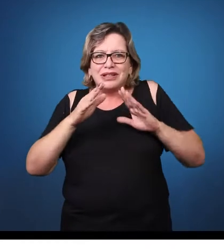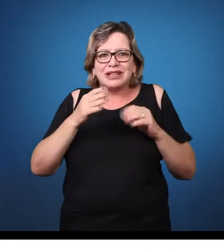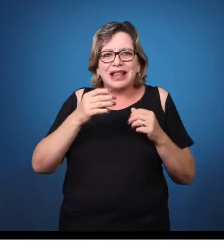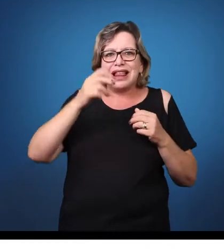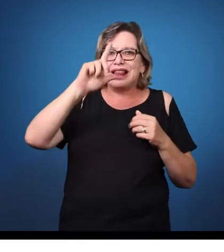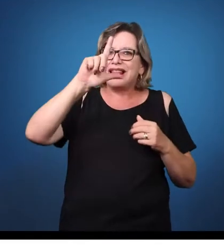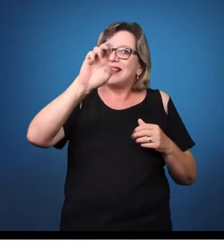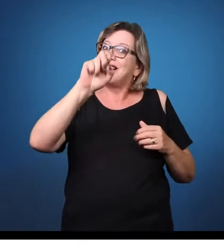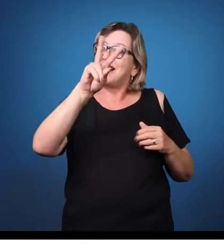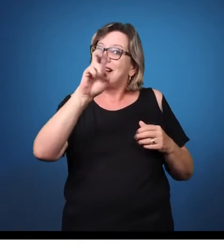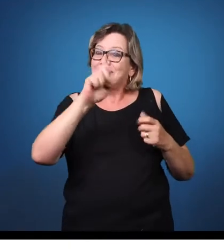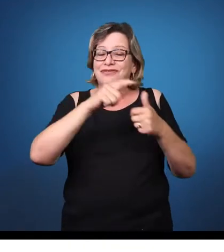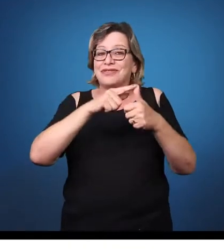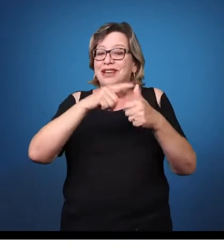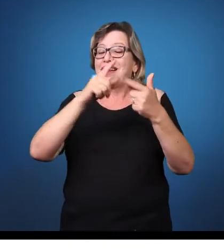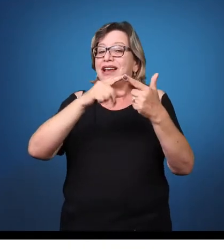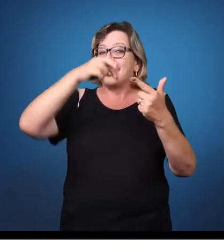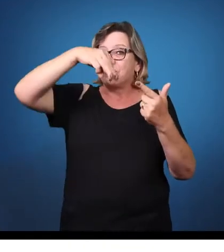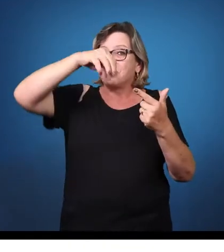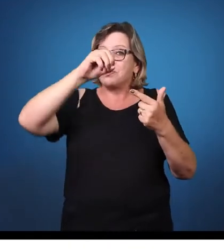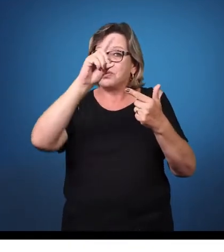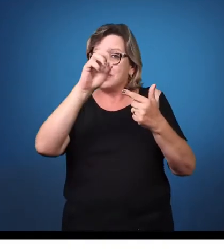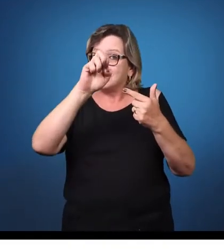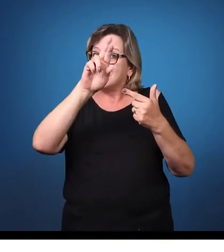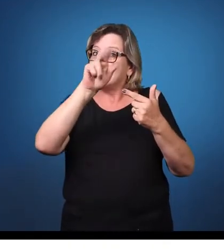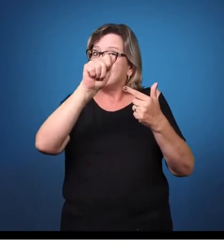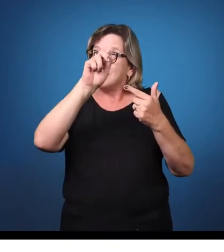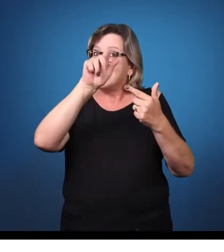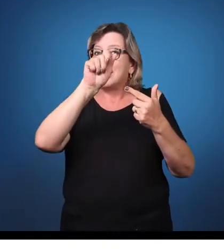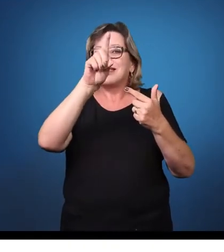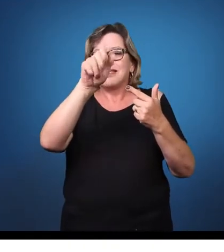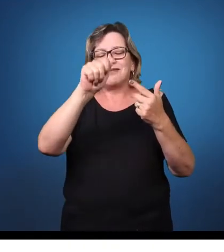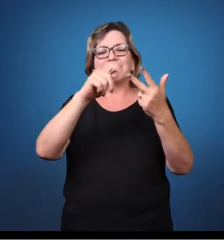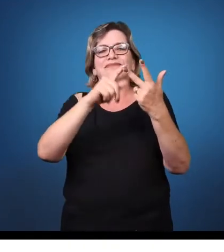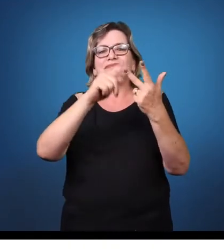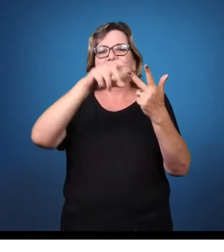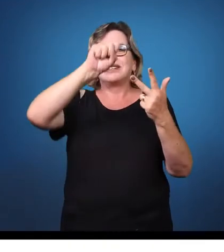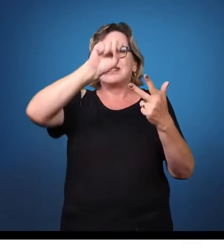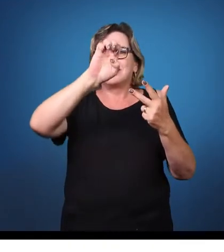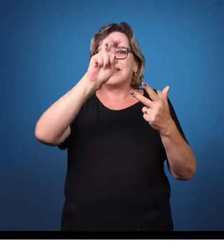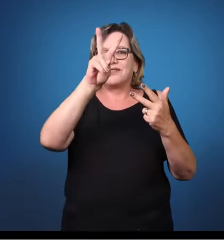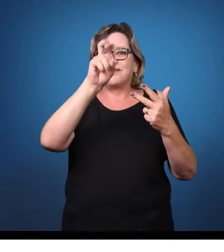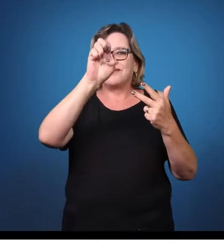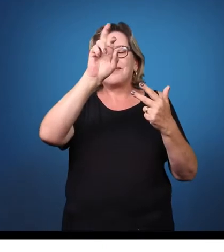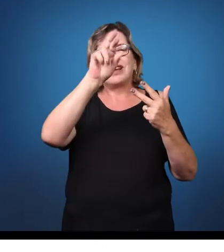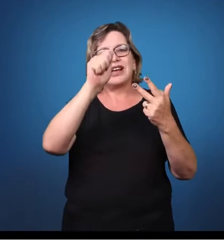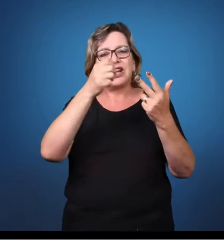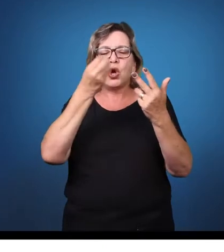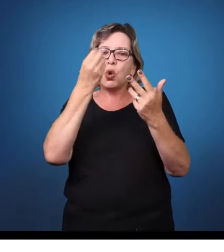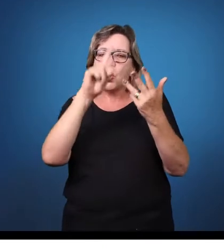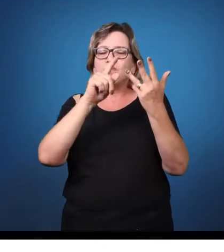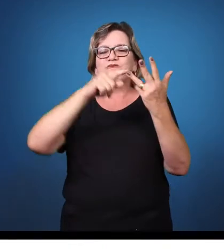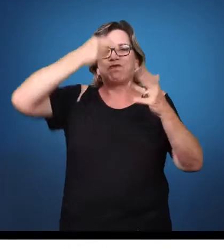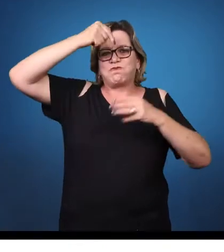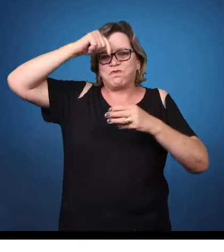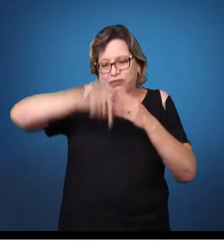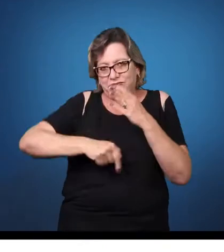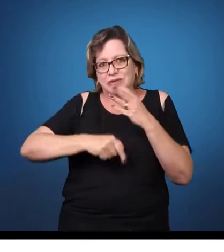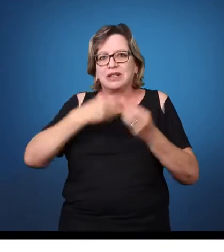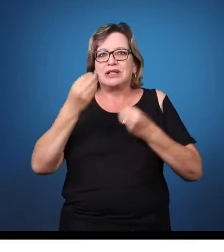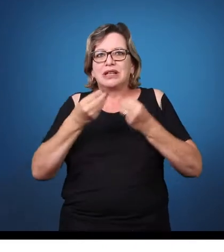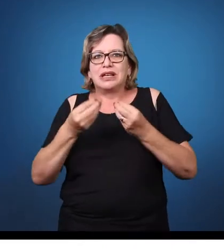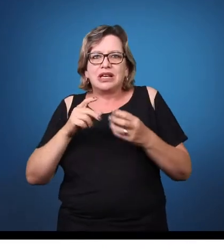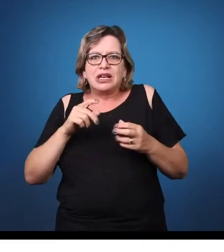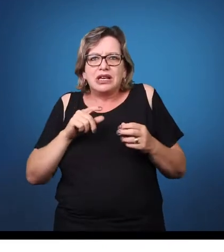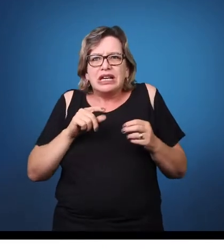Então, no caso de uma deficiência intelectual, sem uma outra associação, porque também pode